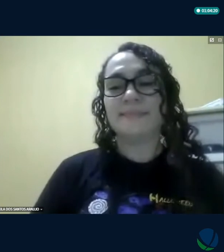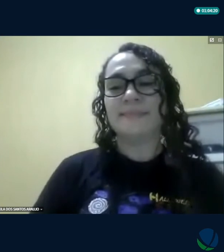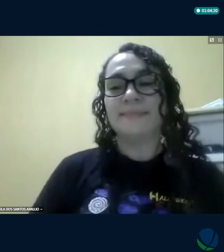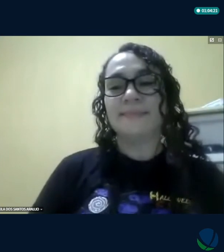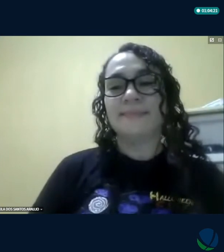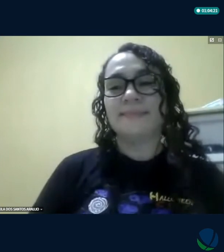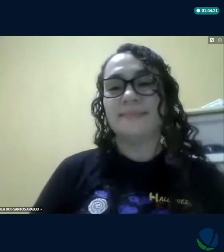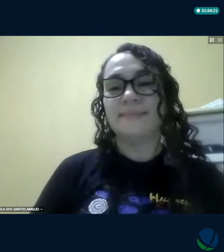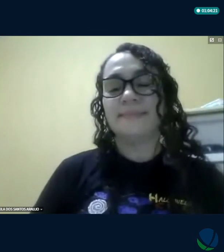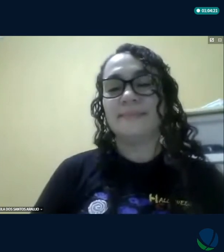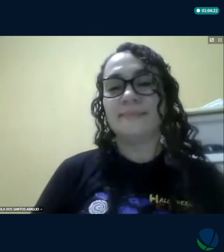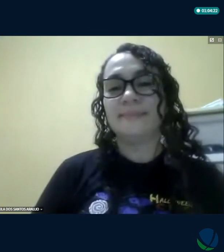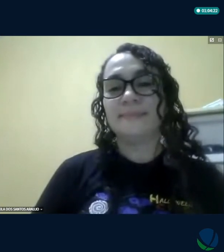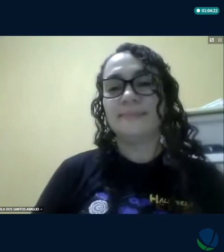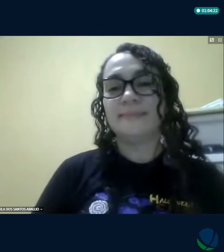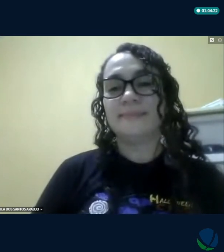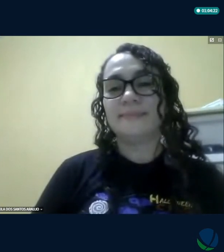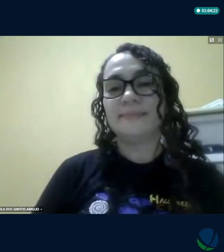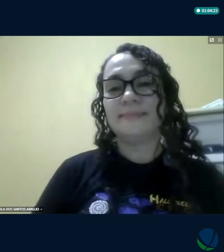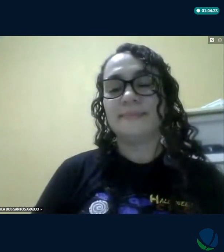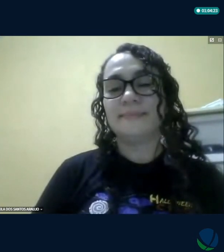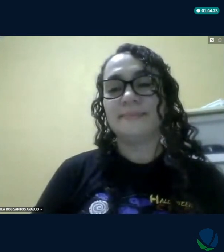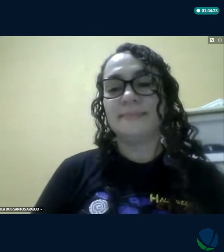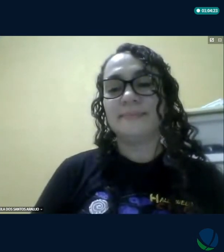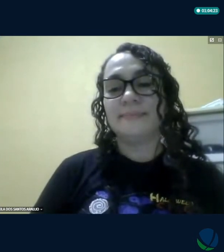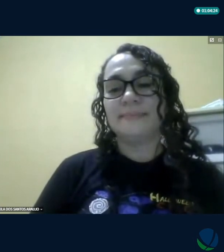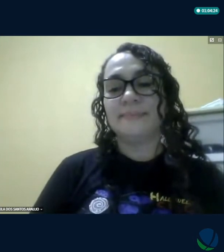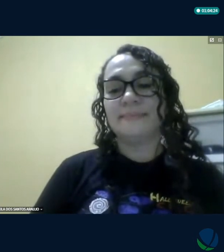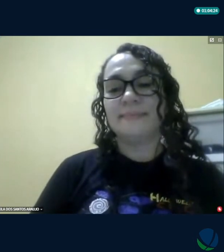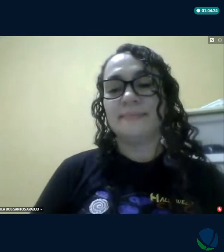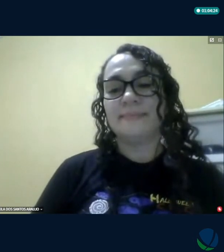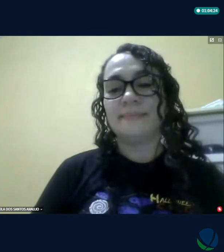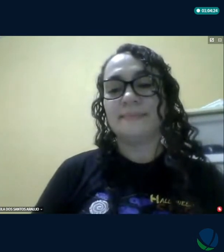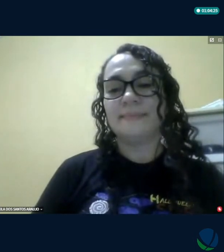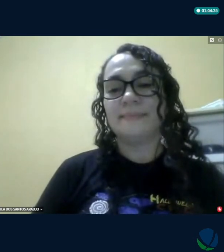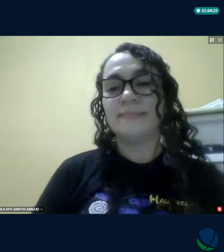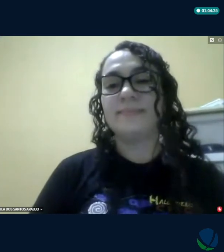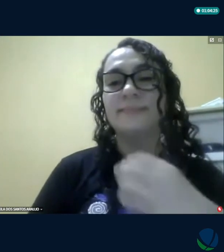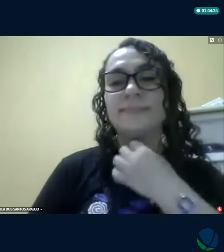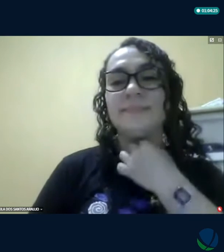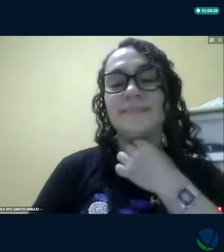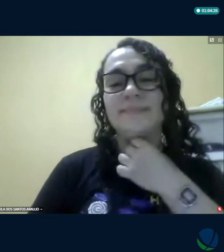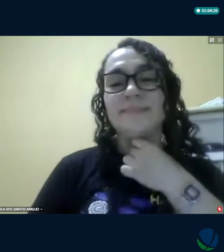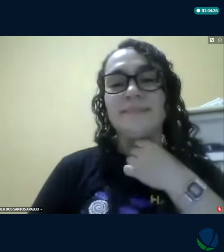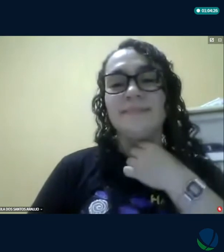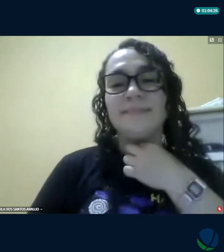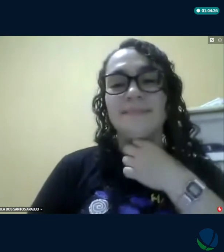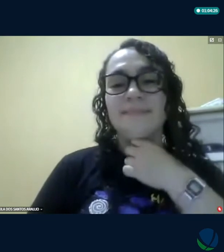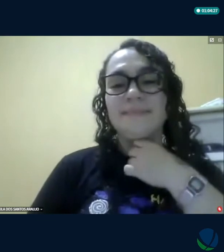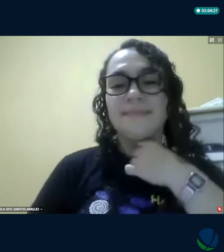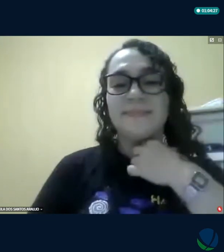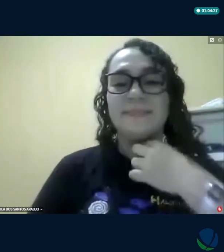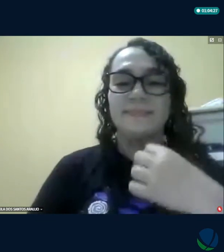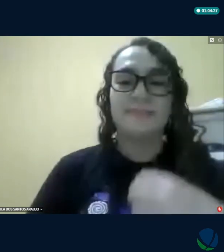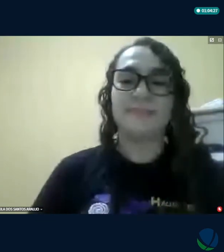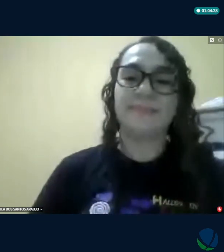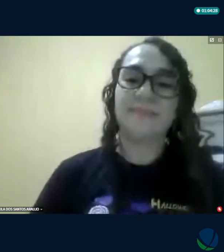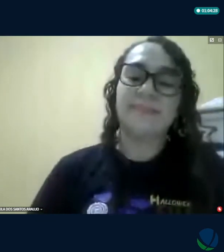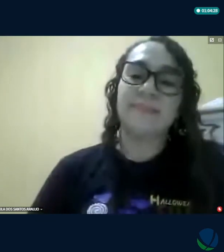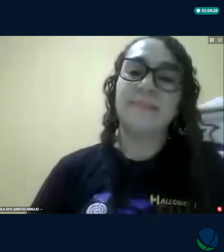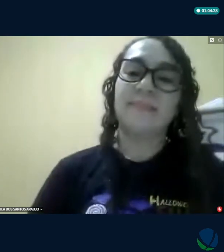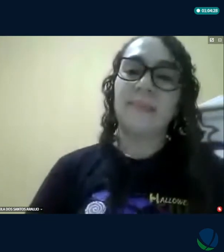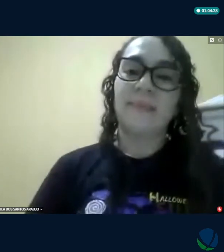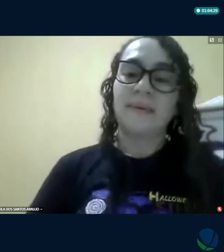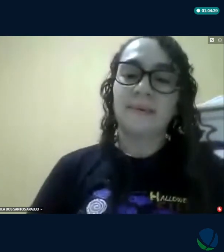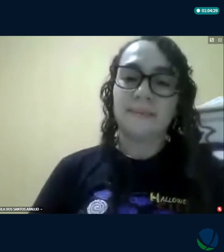mas eu eu eu fui lá na ONB entregar uns livros gente a hora que eu vi aquilo lá vazio me deu vontade de chorar e aí